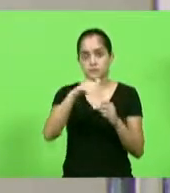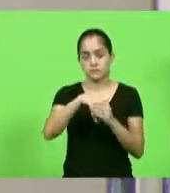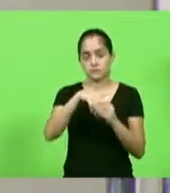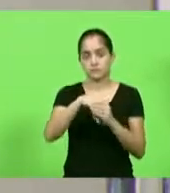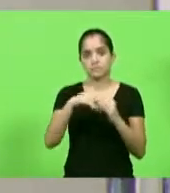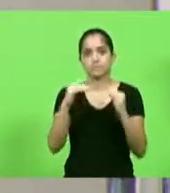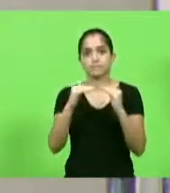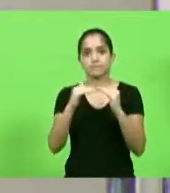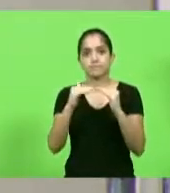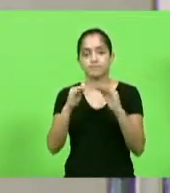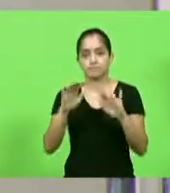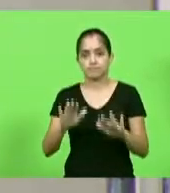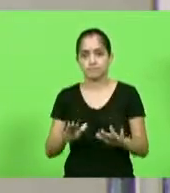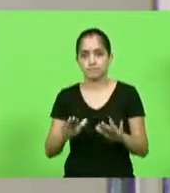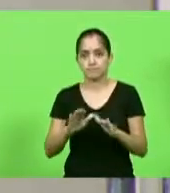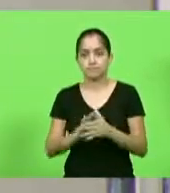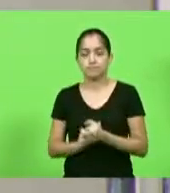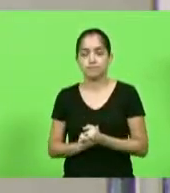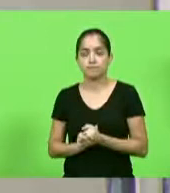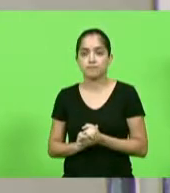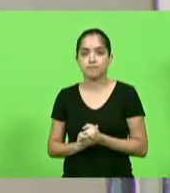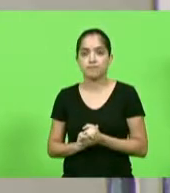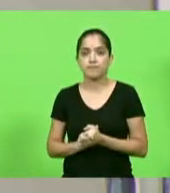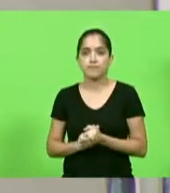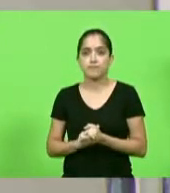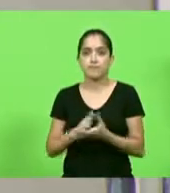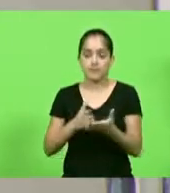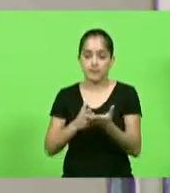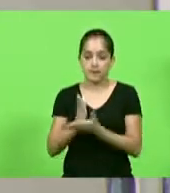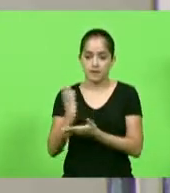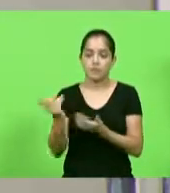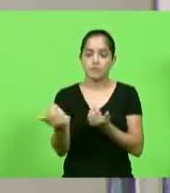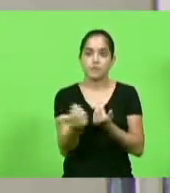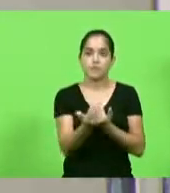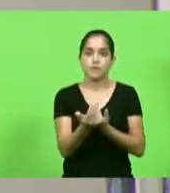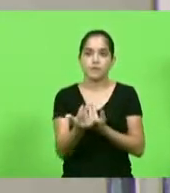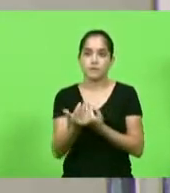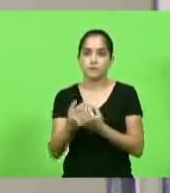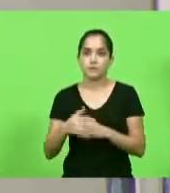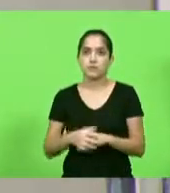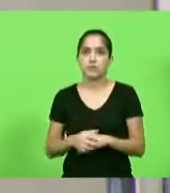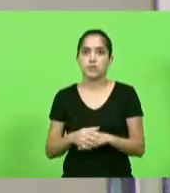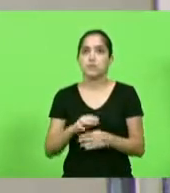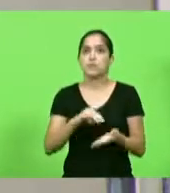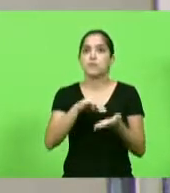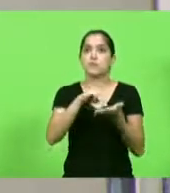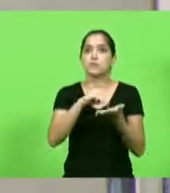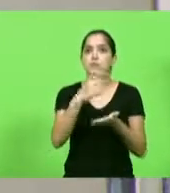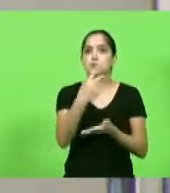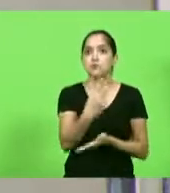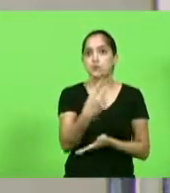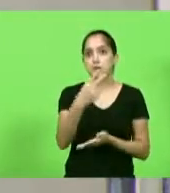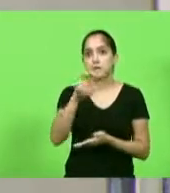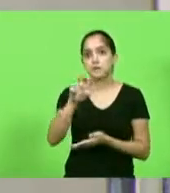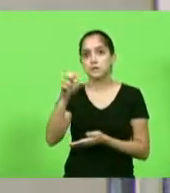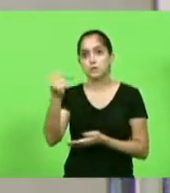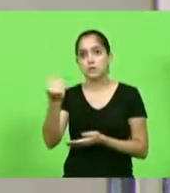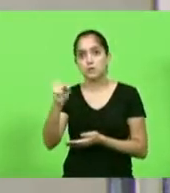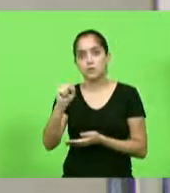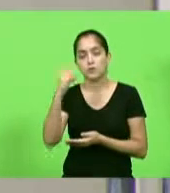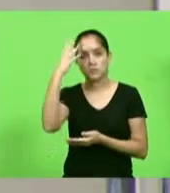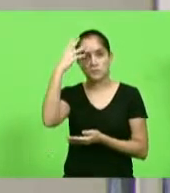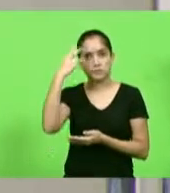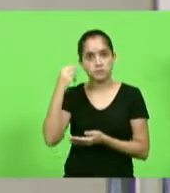discutir, em votação, deputados que aprovam permanência como se encontra, aprovado por unanimidade. Moção 258, autoria, deputada Luciana